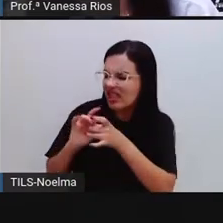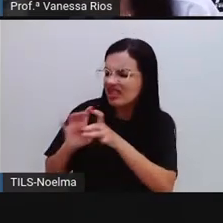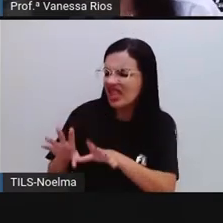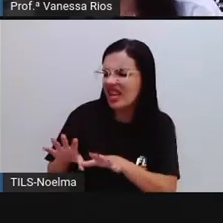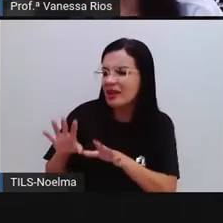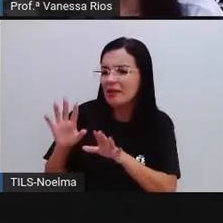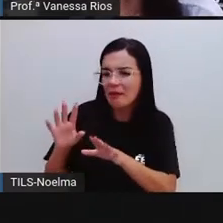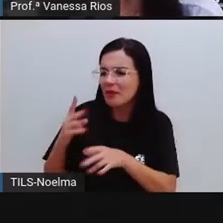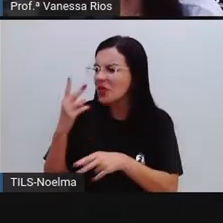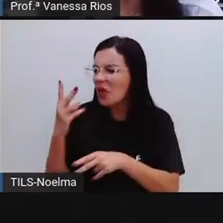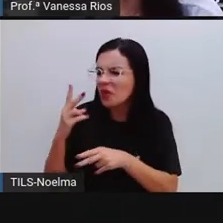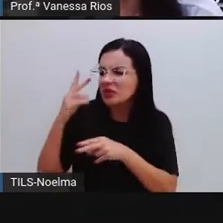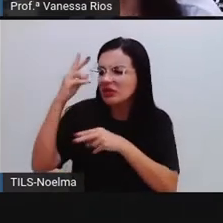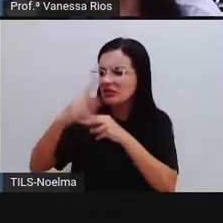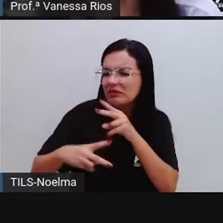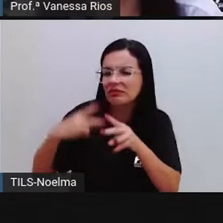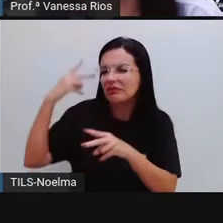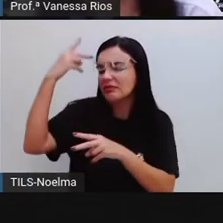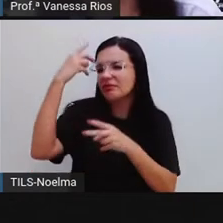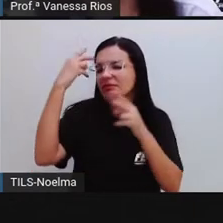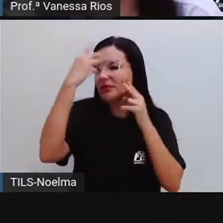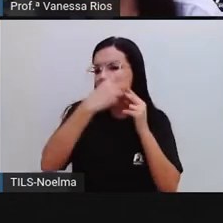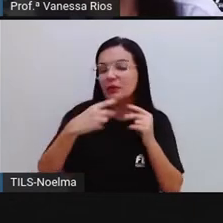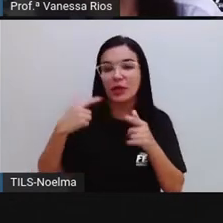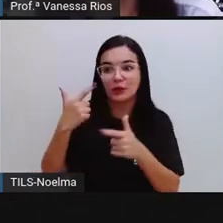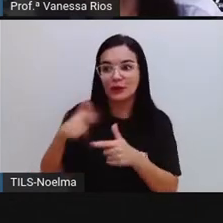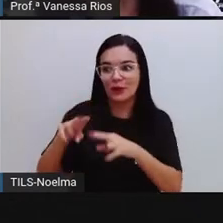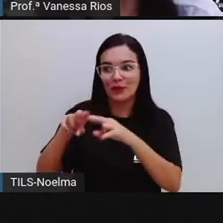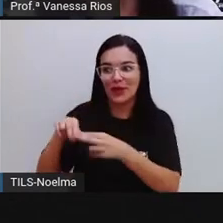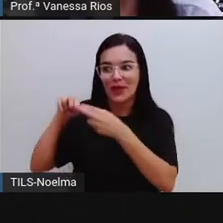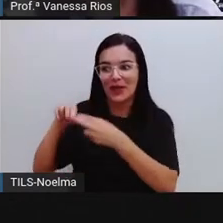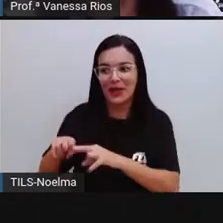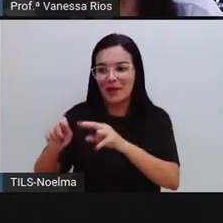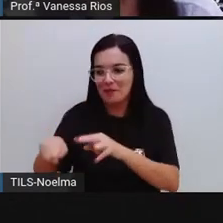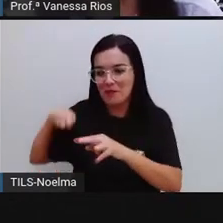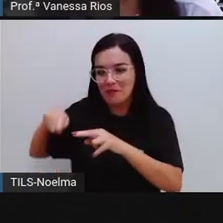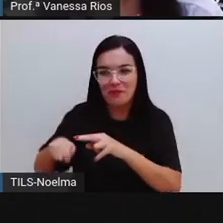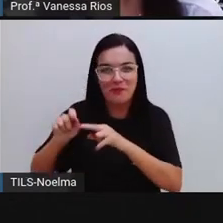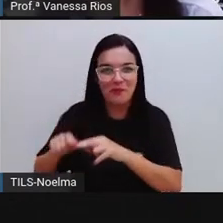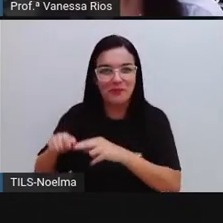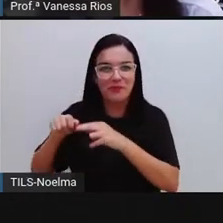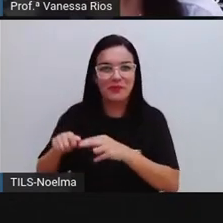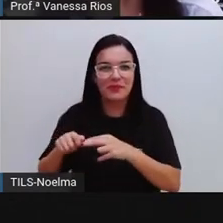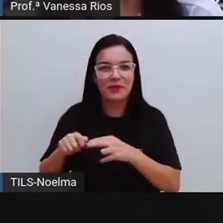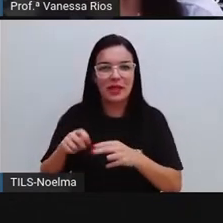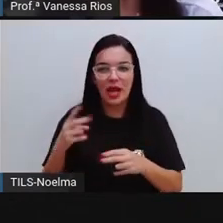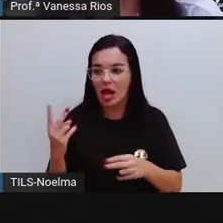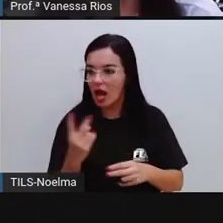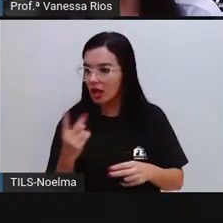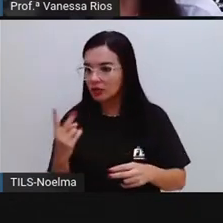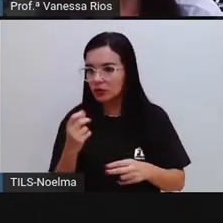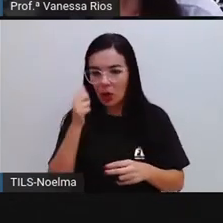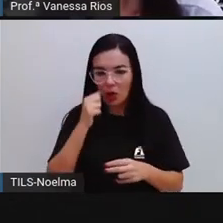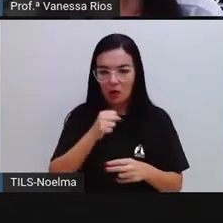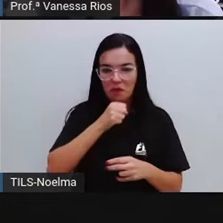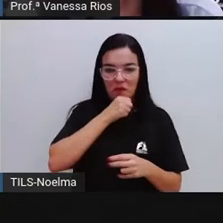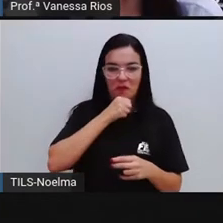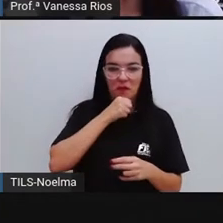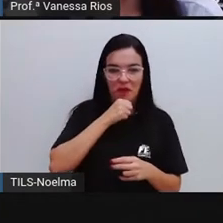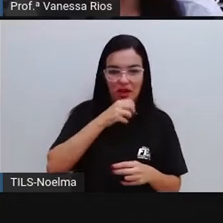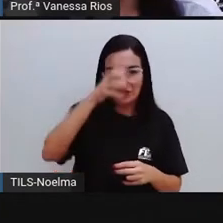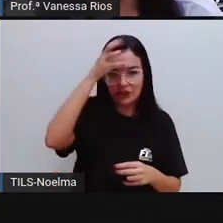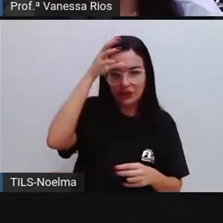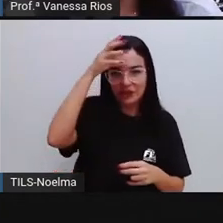uns dois dias e, de novo, dei uma balançadinha na cadeira. E, dessa vez, as duas velhas viram.